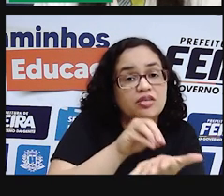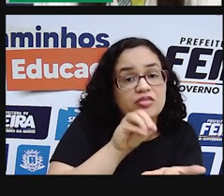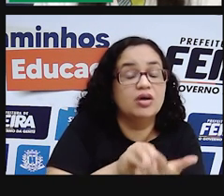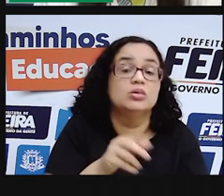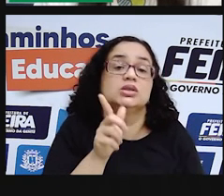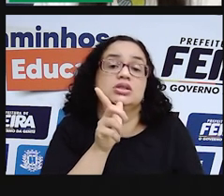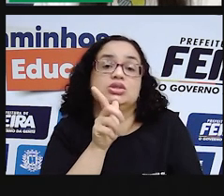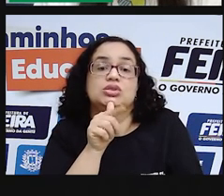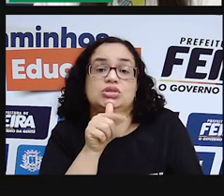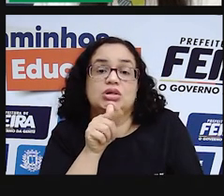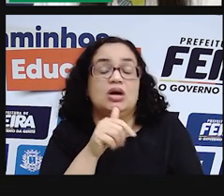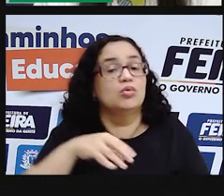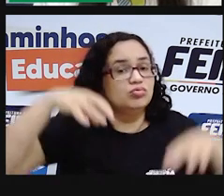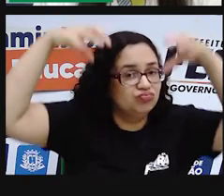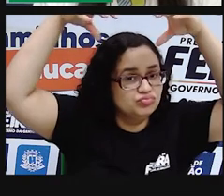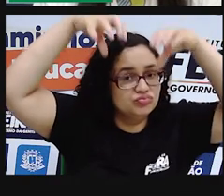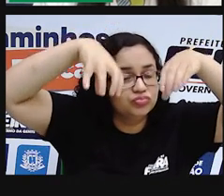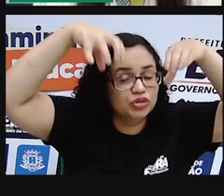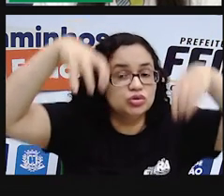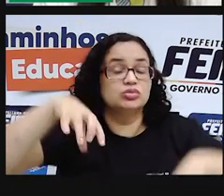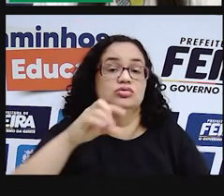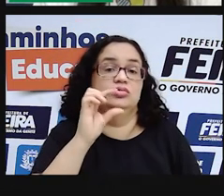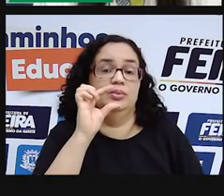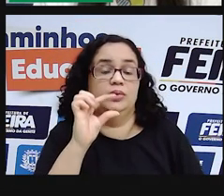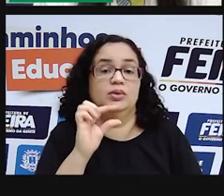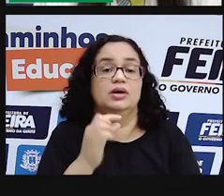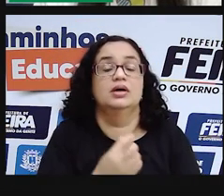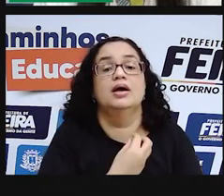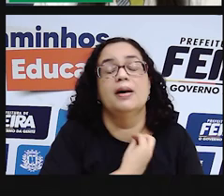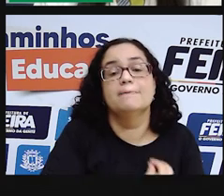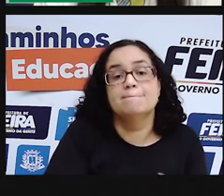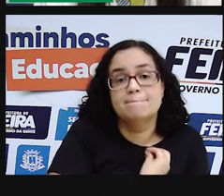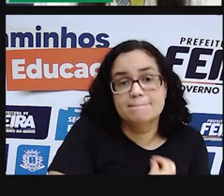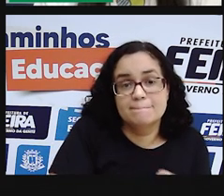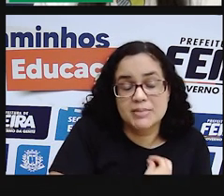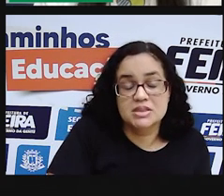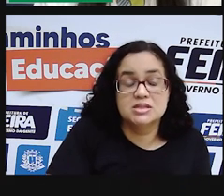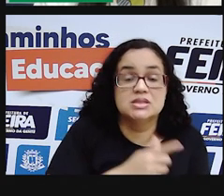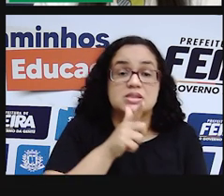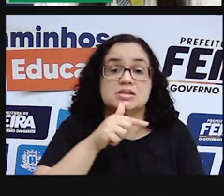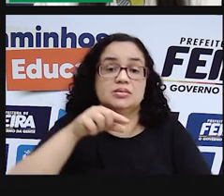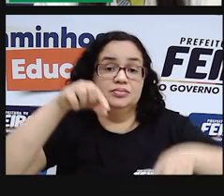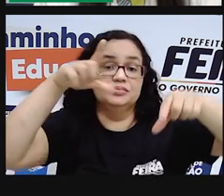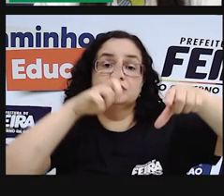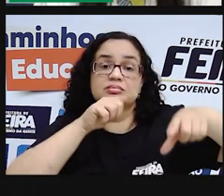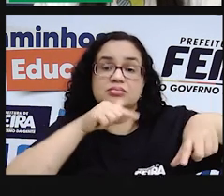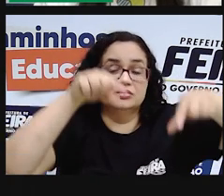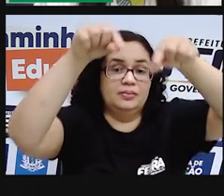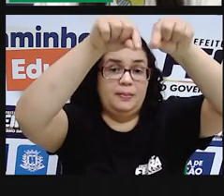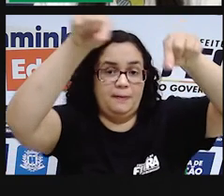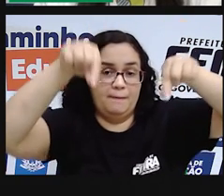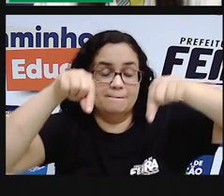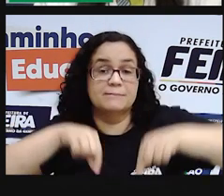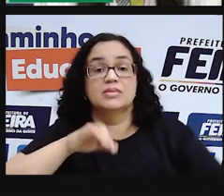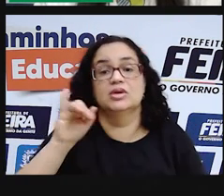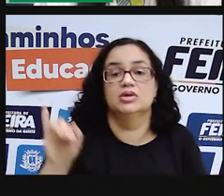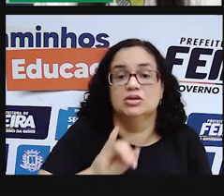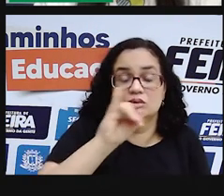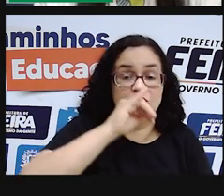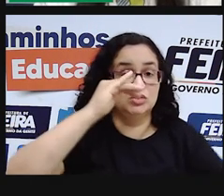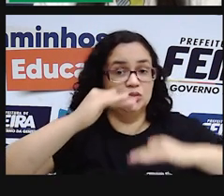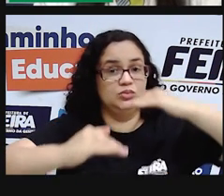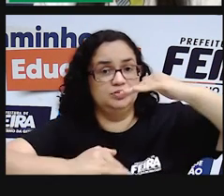com a quantidade pequena de chuva. Então, a presença de nascentes e de lagoas foi fundamental para que a cidade se